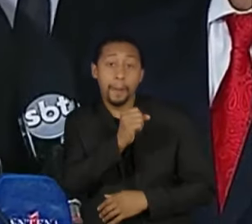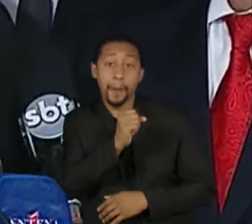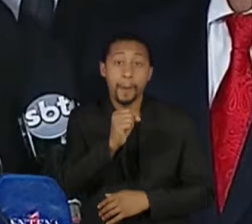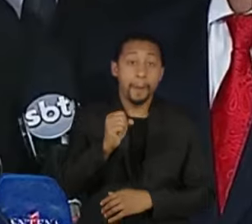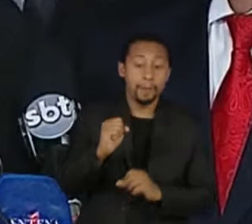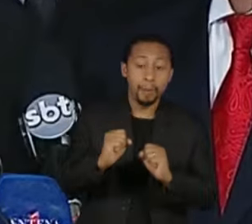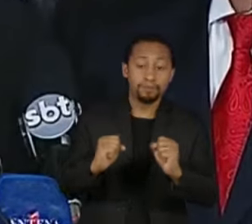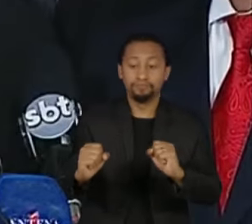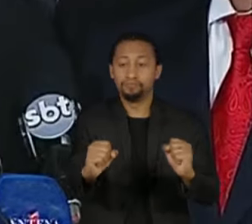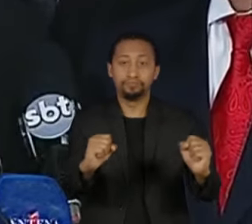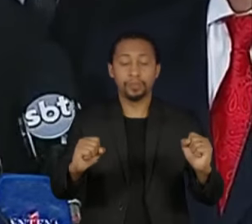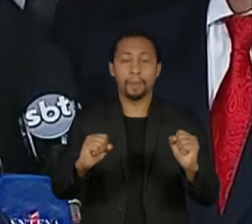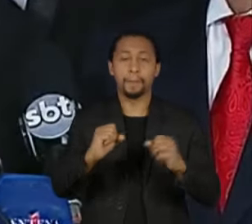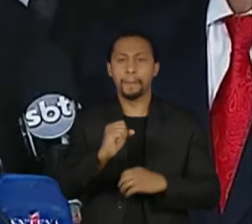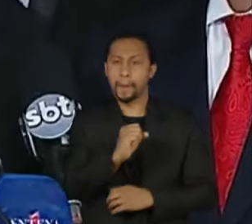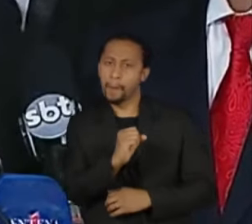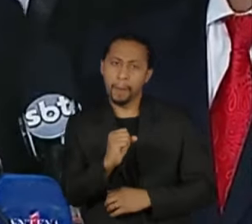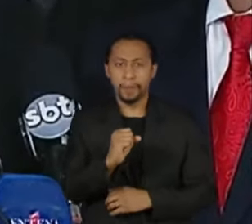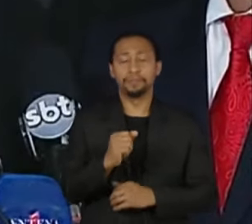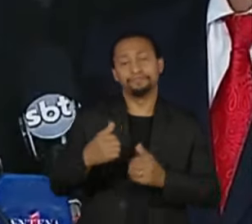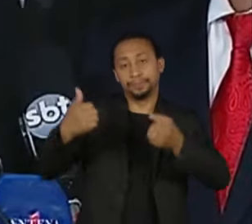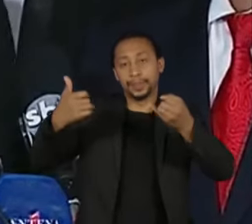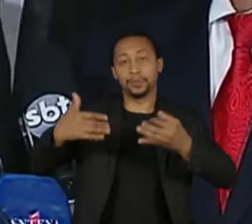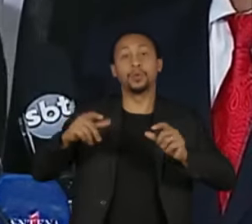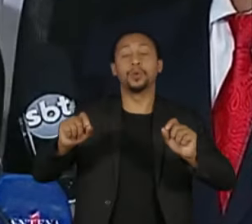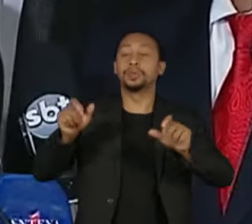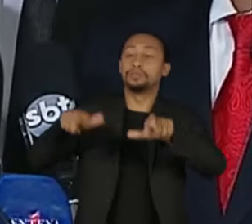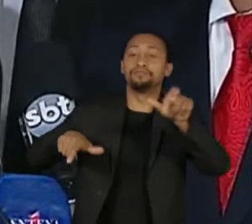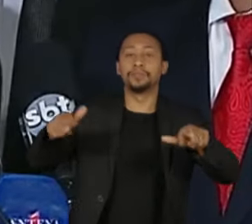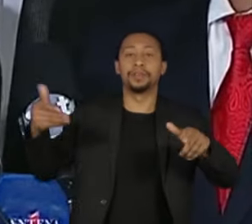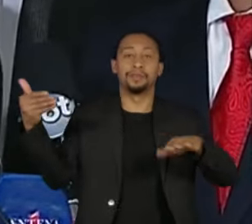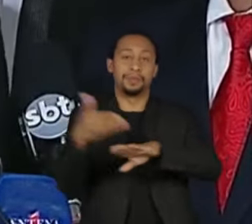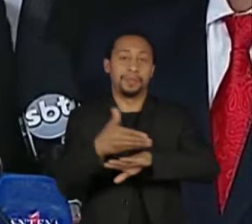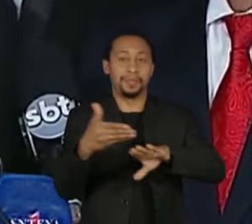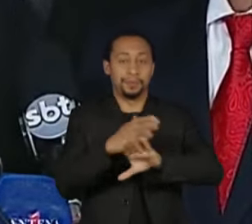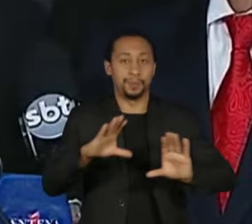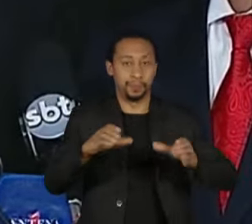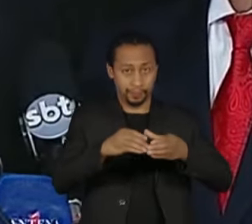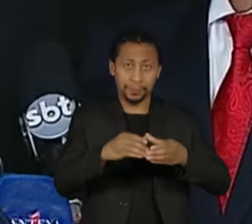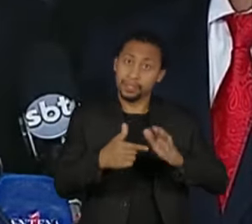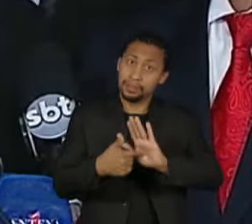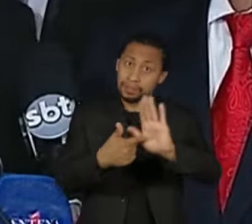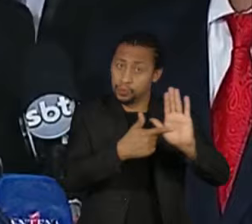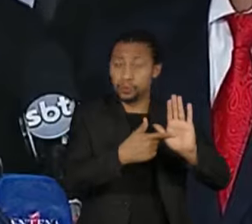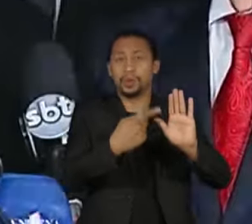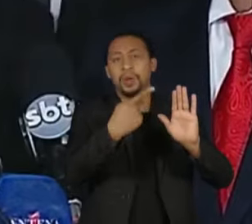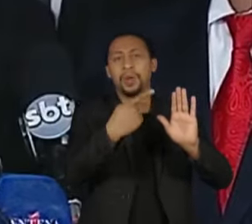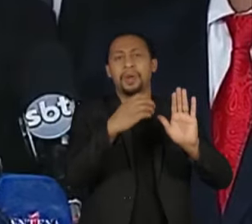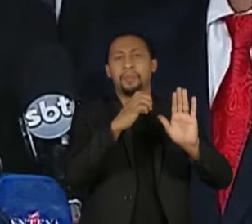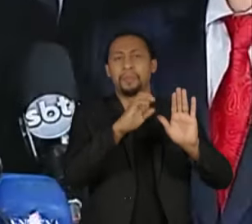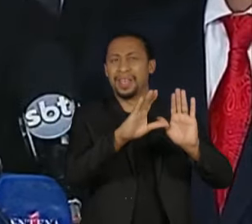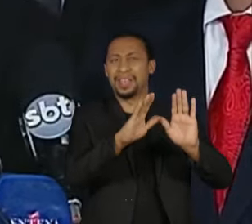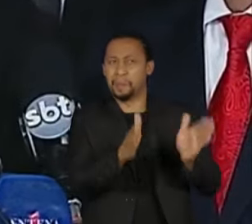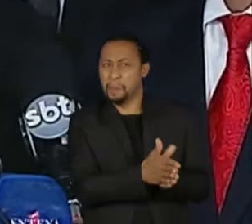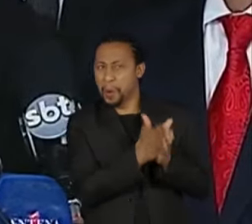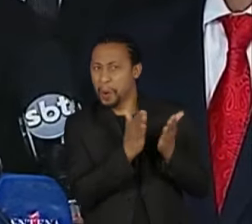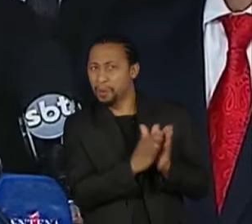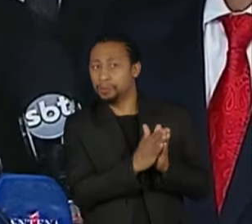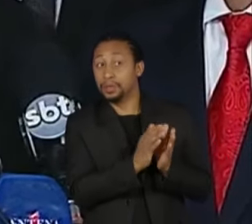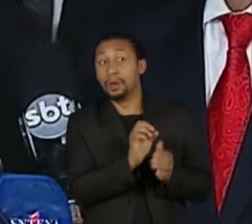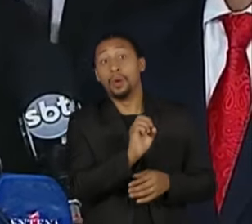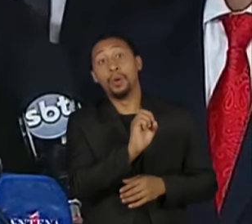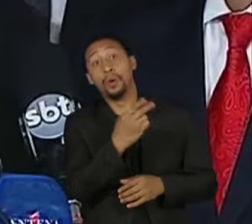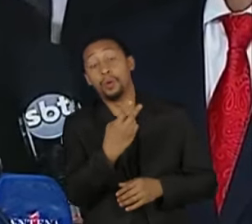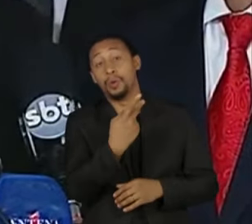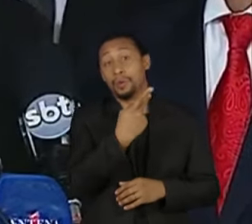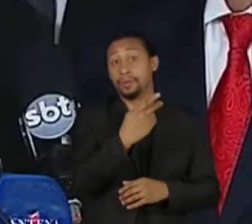O senador eleito defende que a PEC da transição deveria ser chamada de PEC dos pobres ou PEC da vida, por colocar o ser